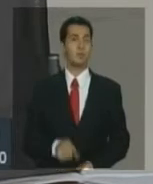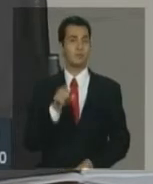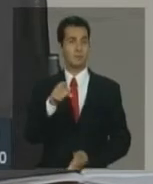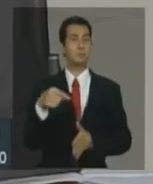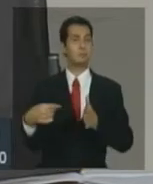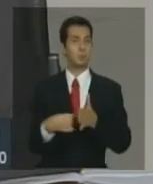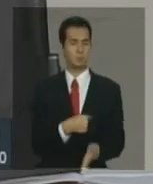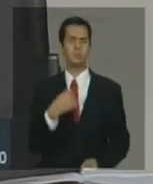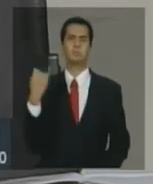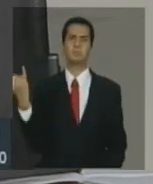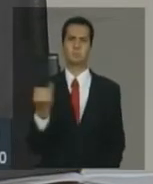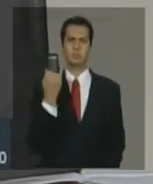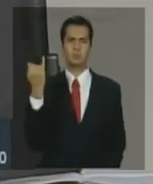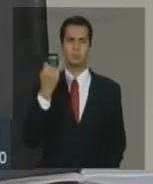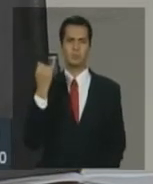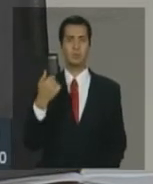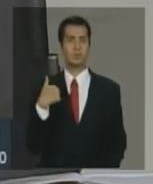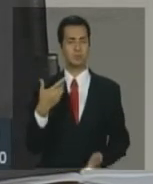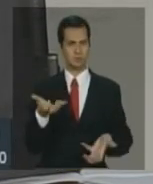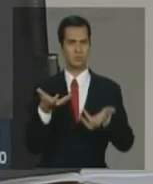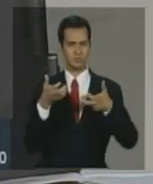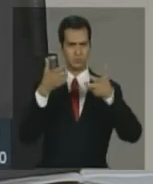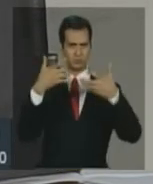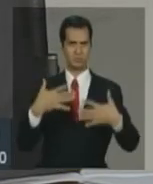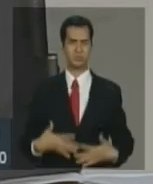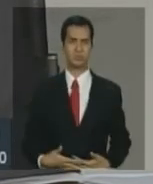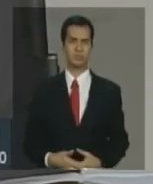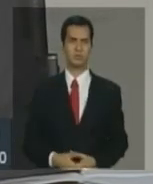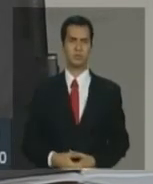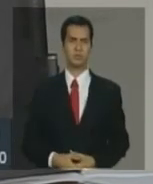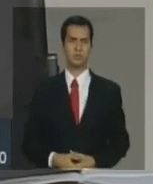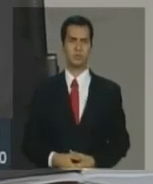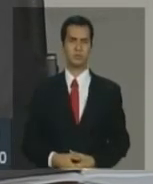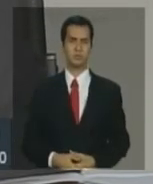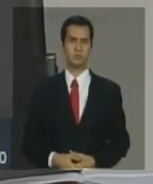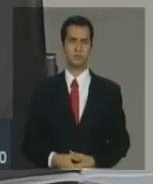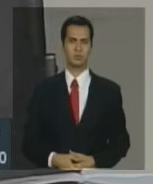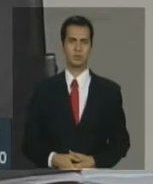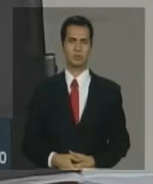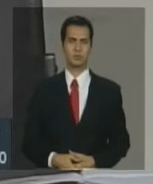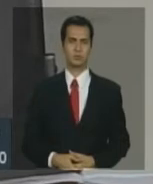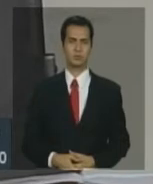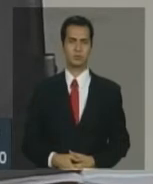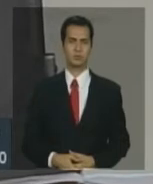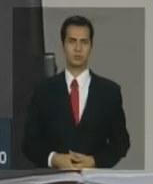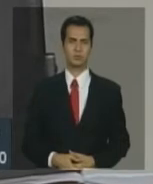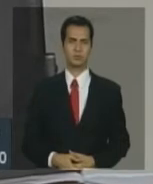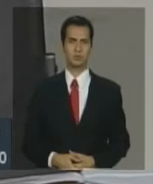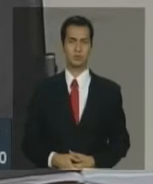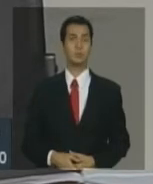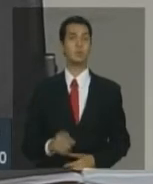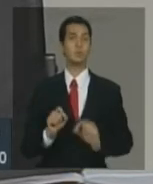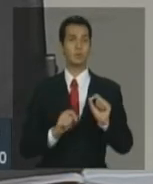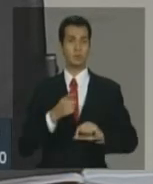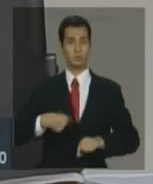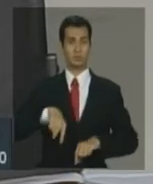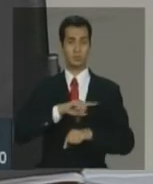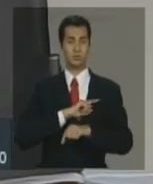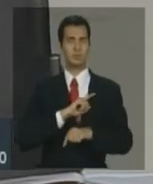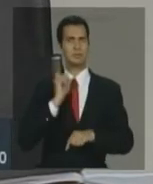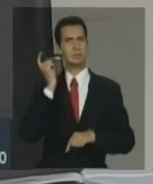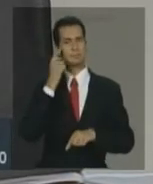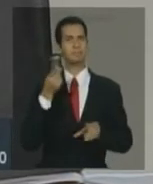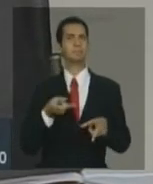fazer um comentário, para mim, relevante, que é o fato de que não há, do nosso ponto de vista e do